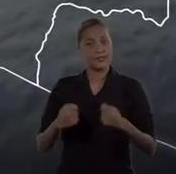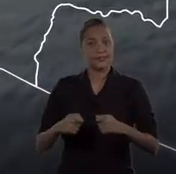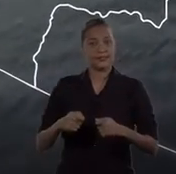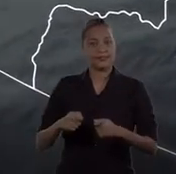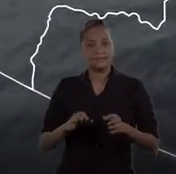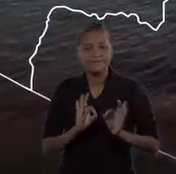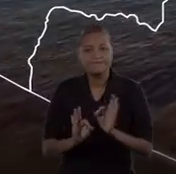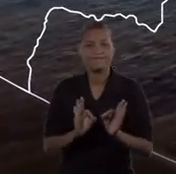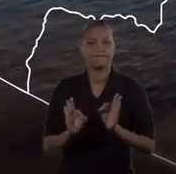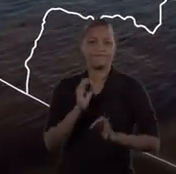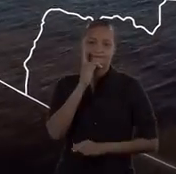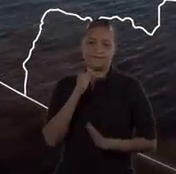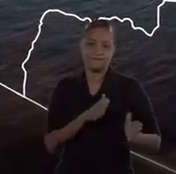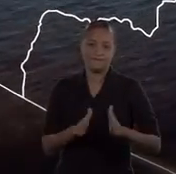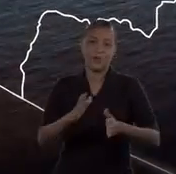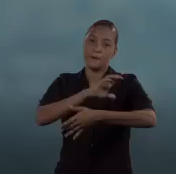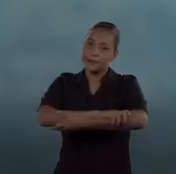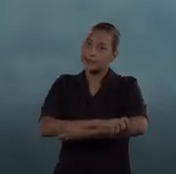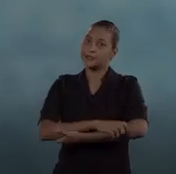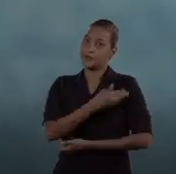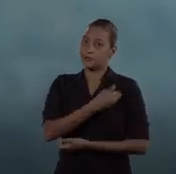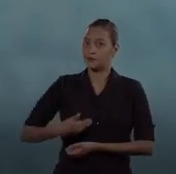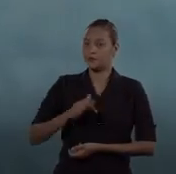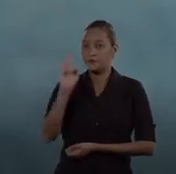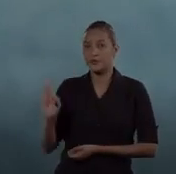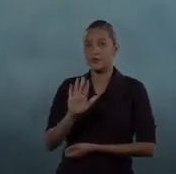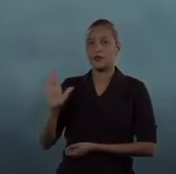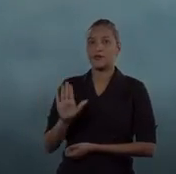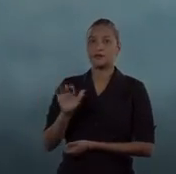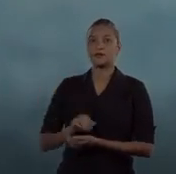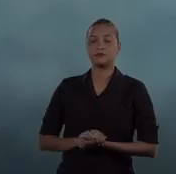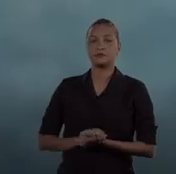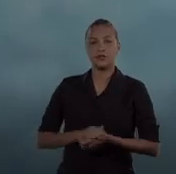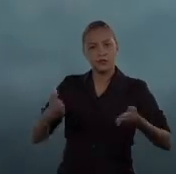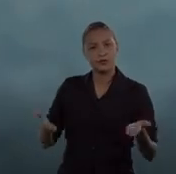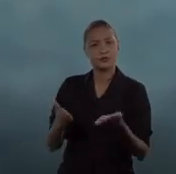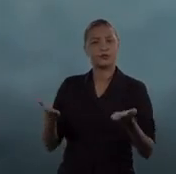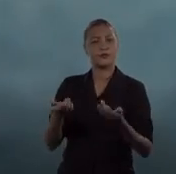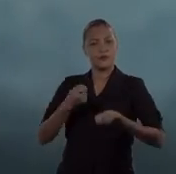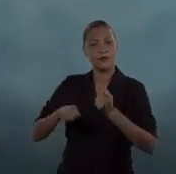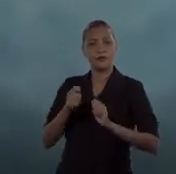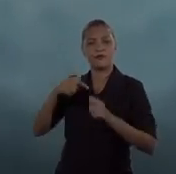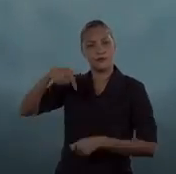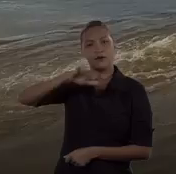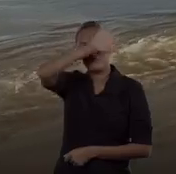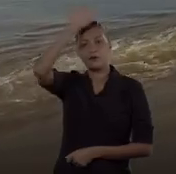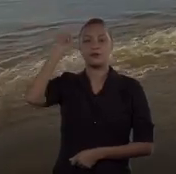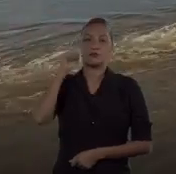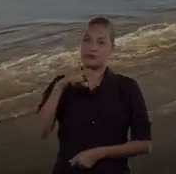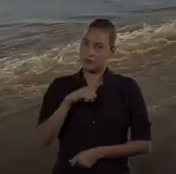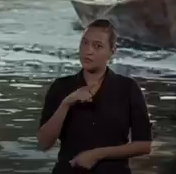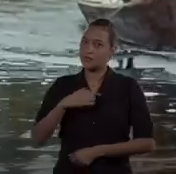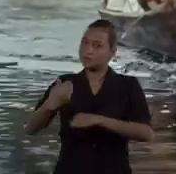É preciso fazer o balizamento. Vamos fazer isso em parceria com o governo federal, para que a gente possa dar à economia do Amazonas condições de